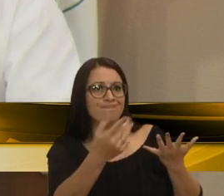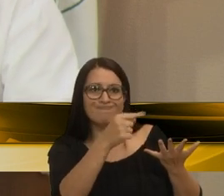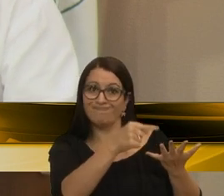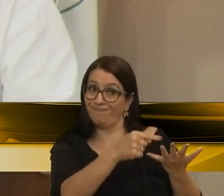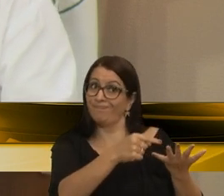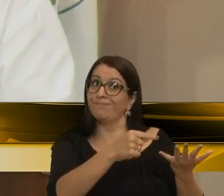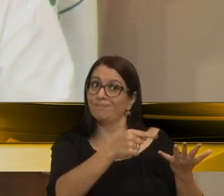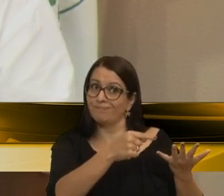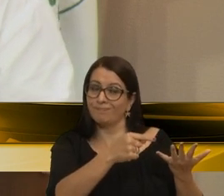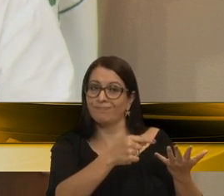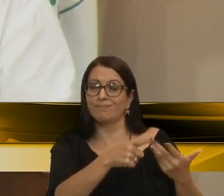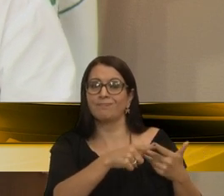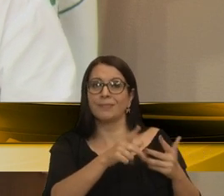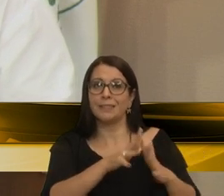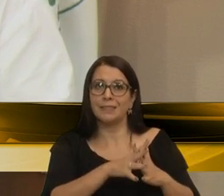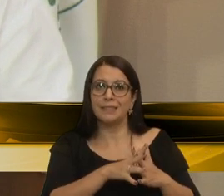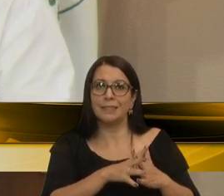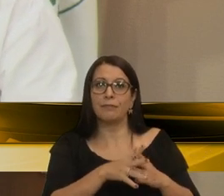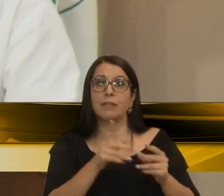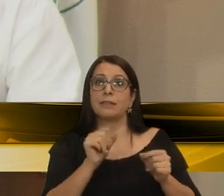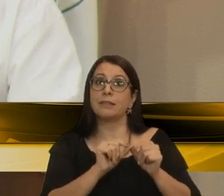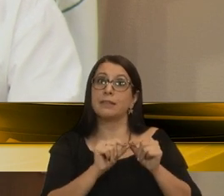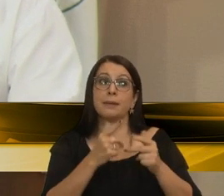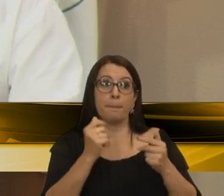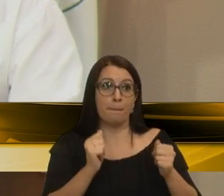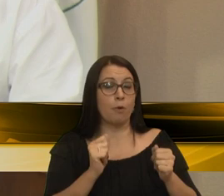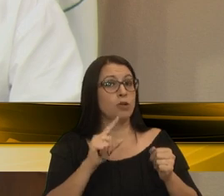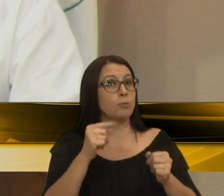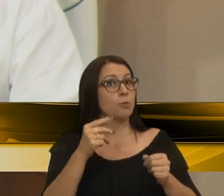Isso vai dar margem inclusive para a judicialização.